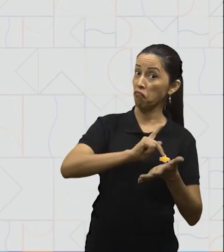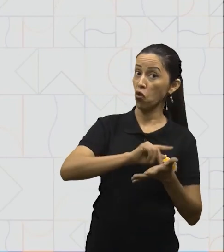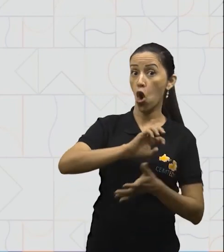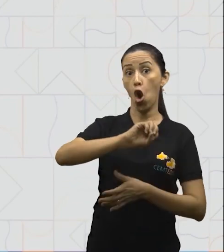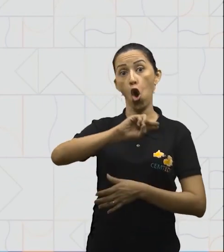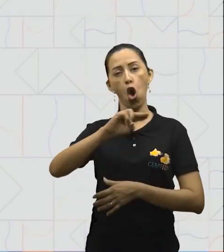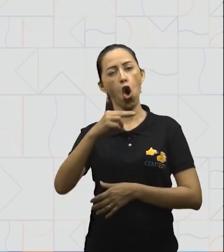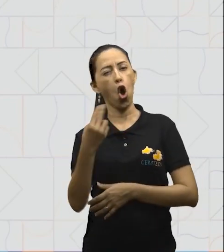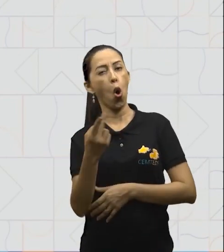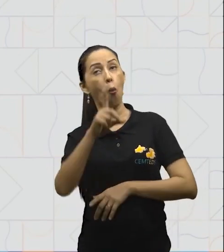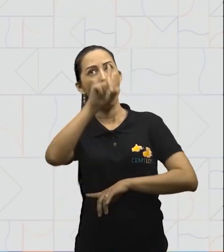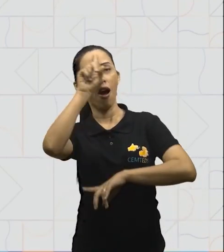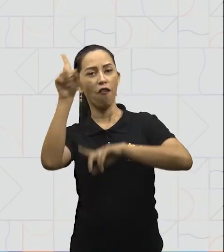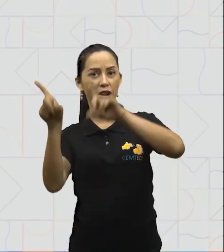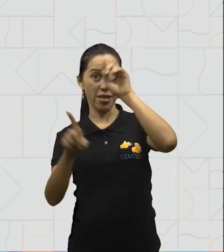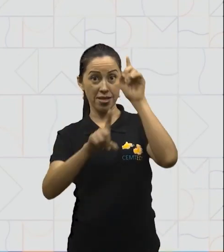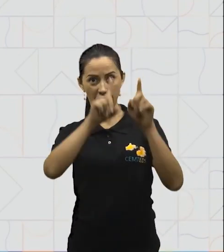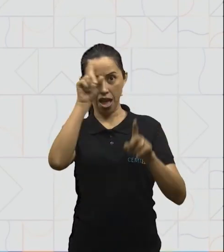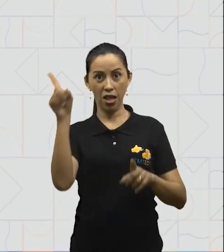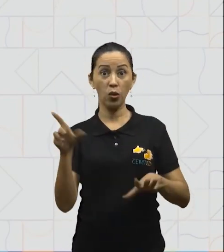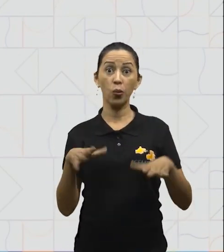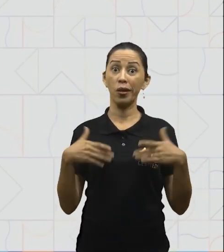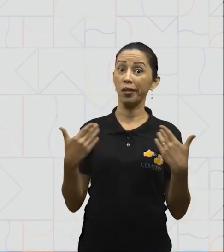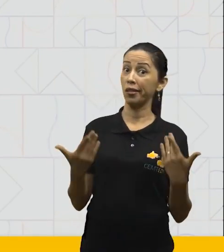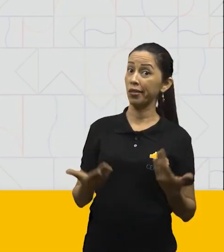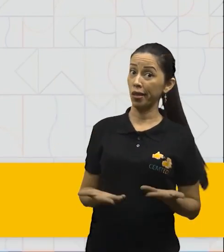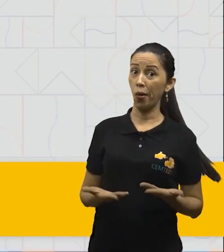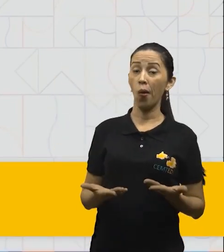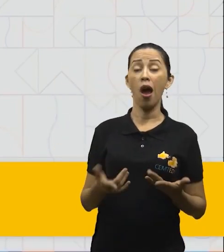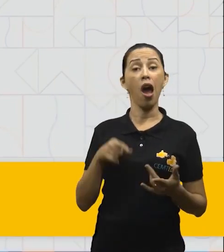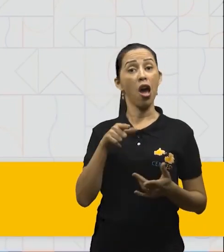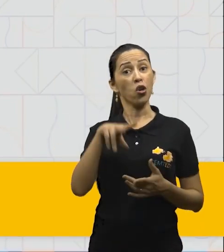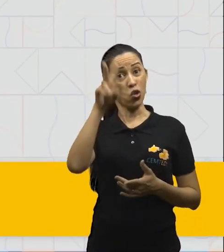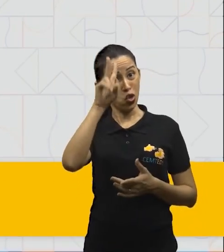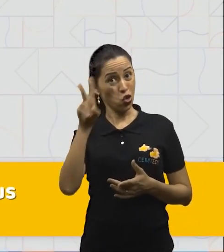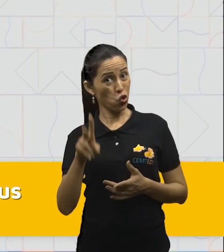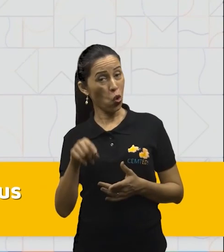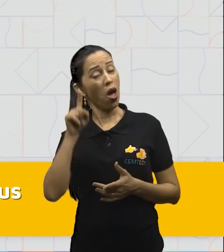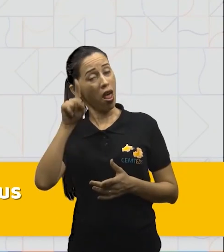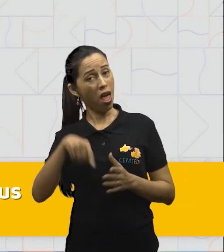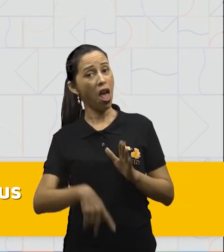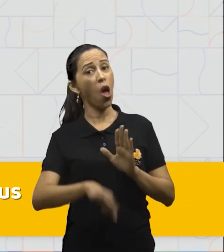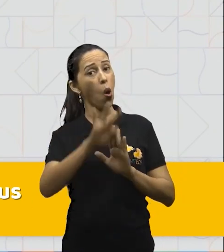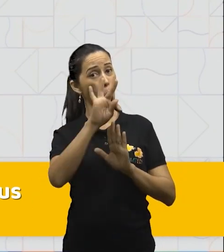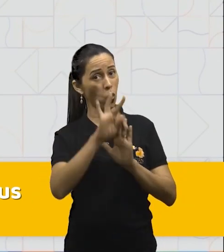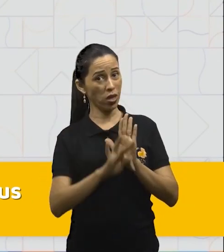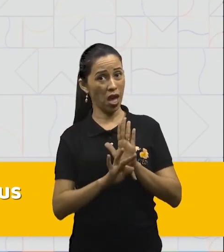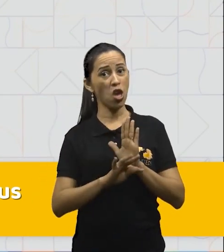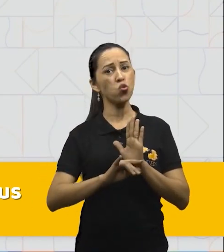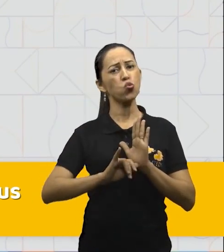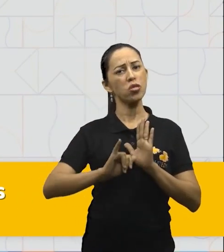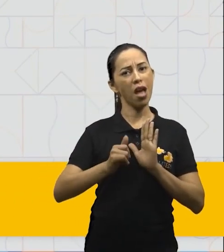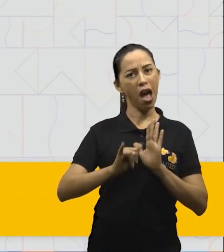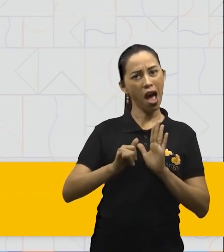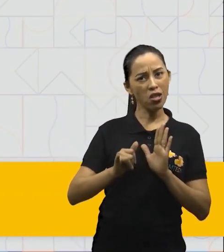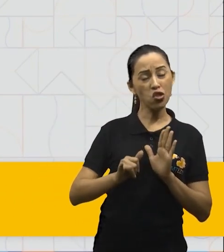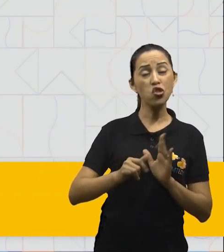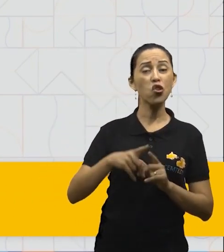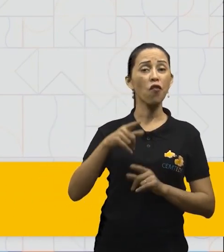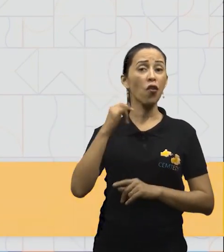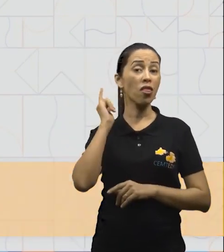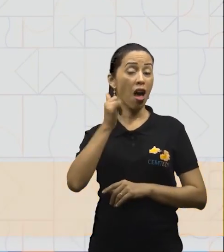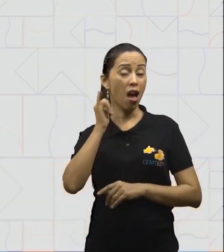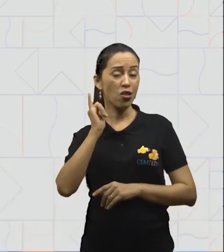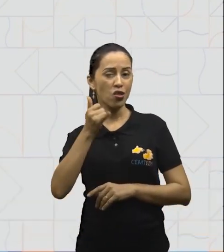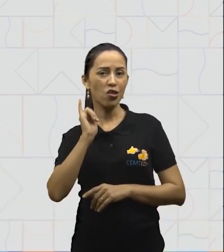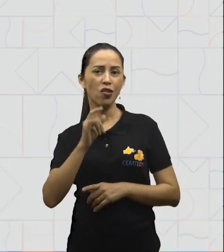ou inventado. Então, a história é um texto narrativo, porque conta a história